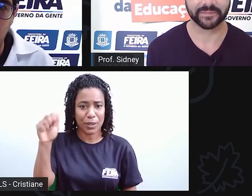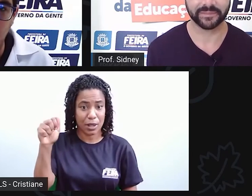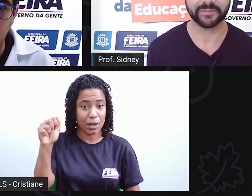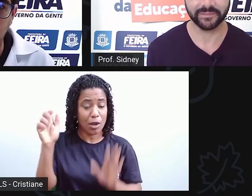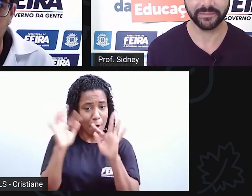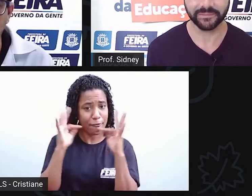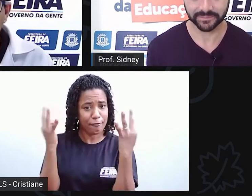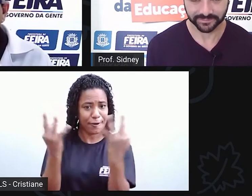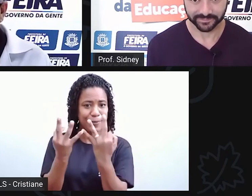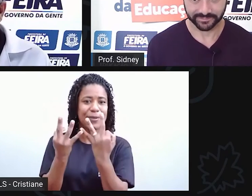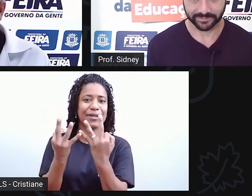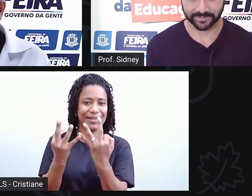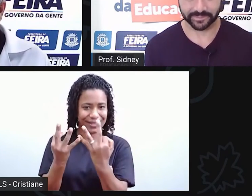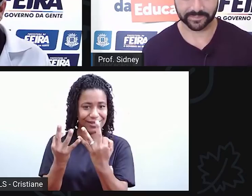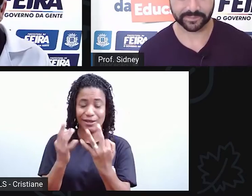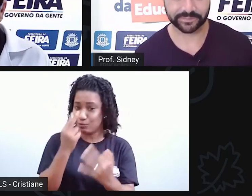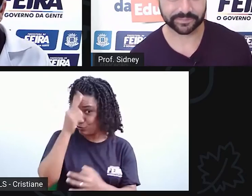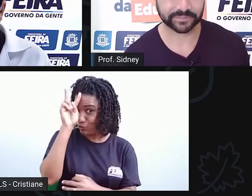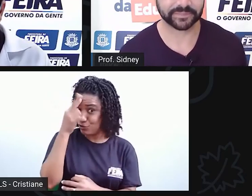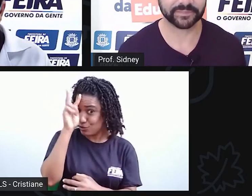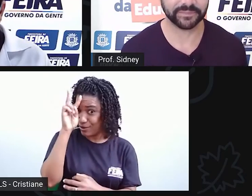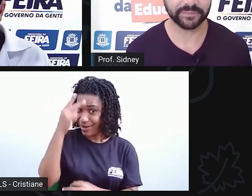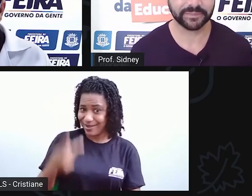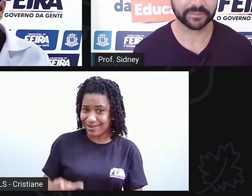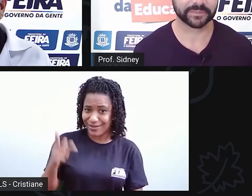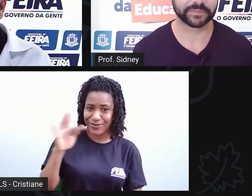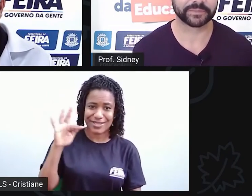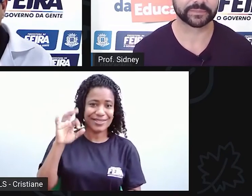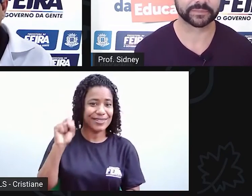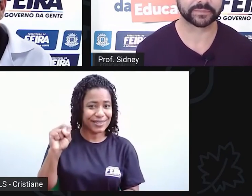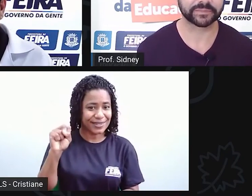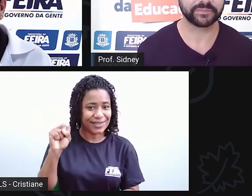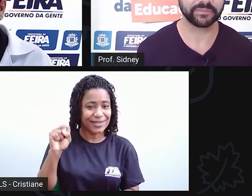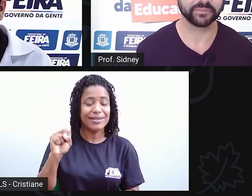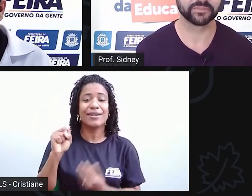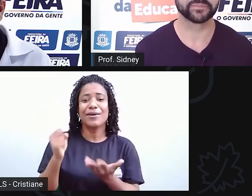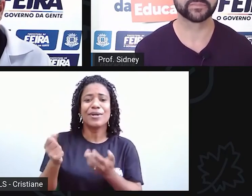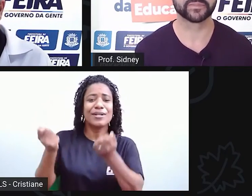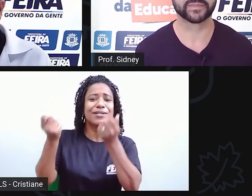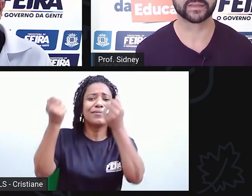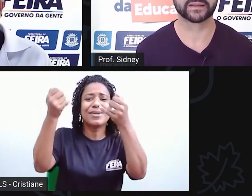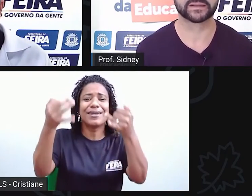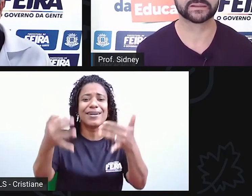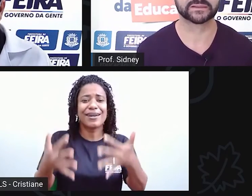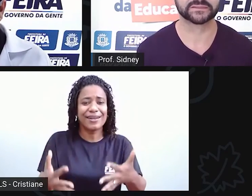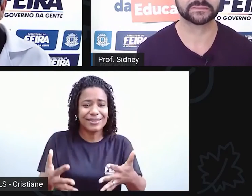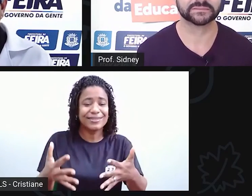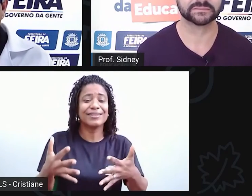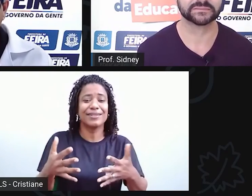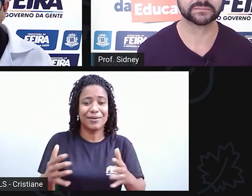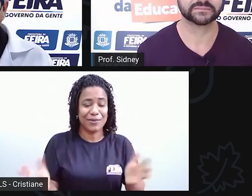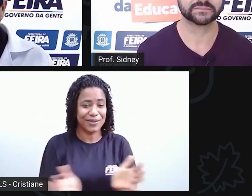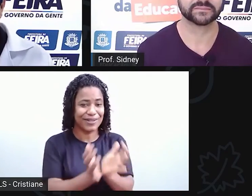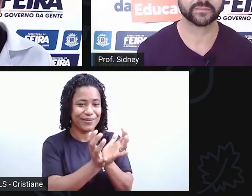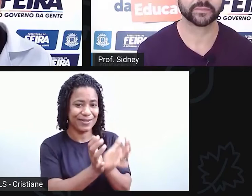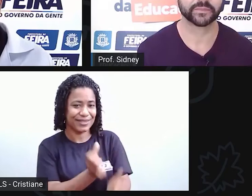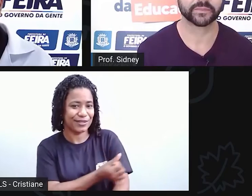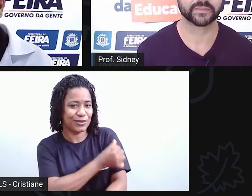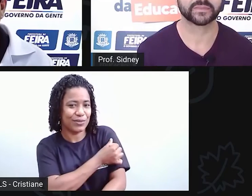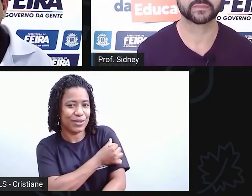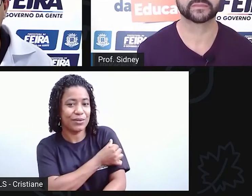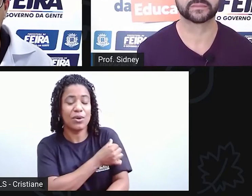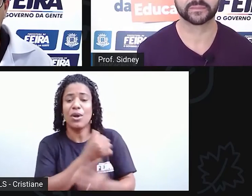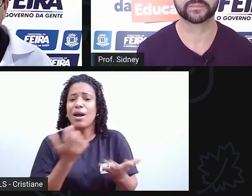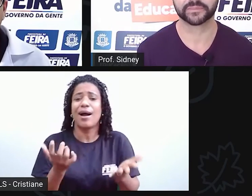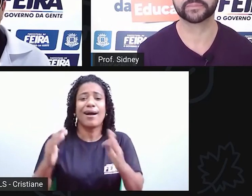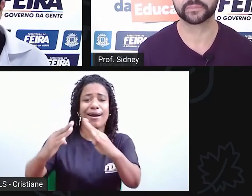família que tem uma história associada à nossa cidade. Aí eu queria que você contasse um pouquinho para o pessoal do sexto ano onde fica, qual é a história